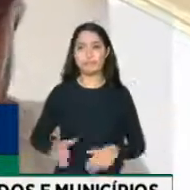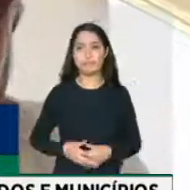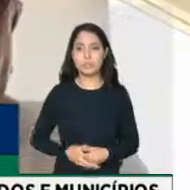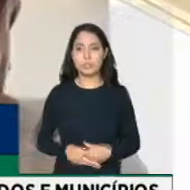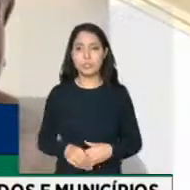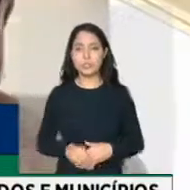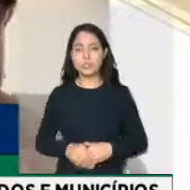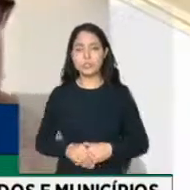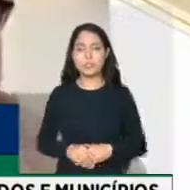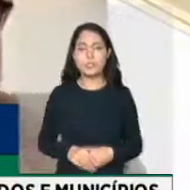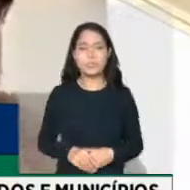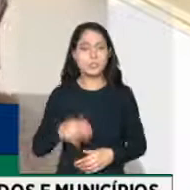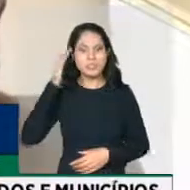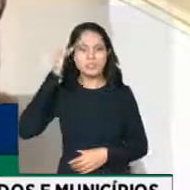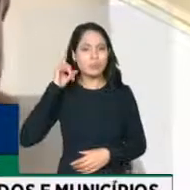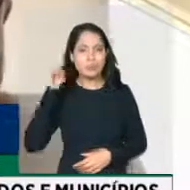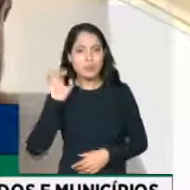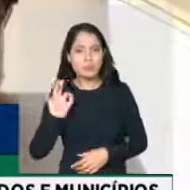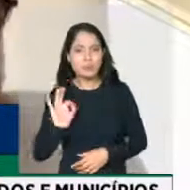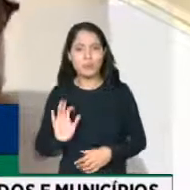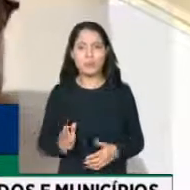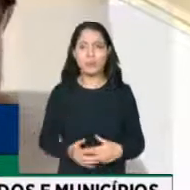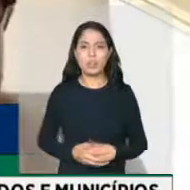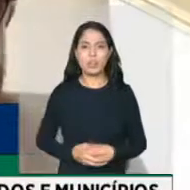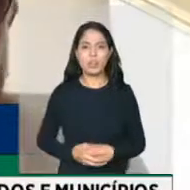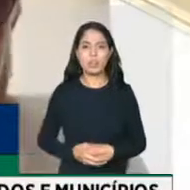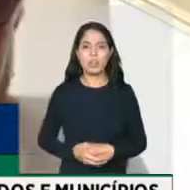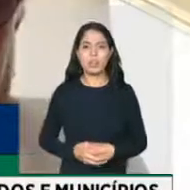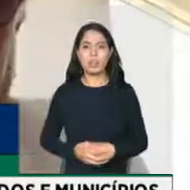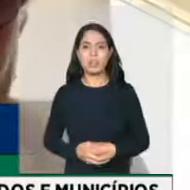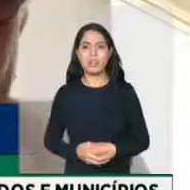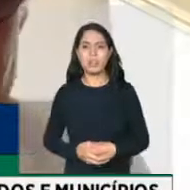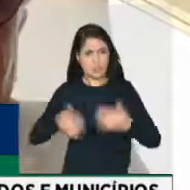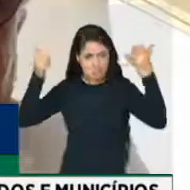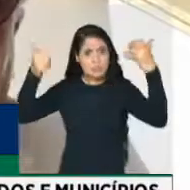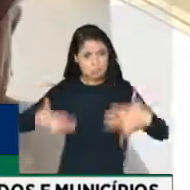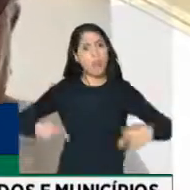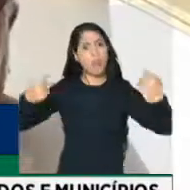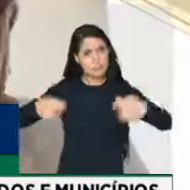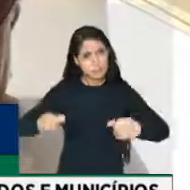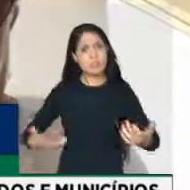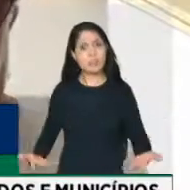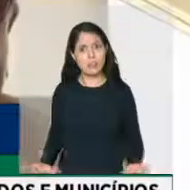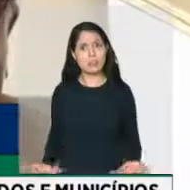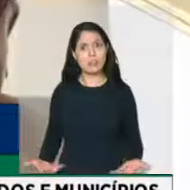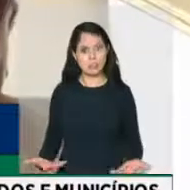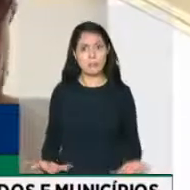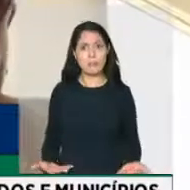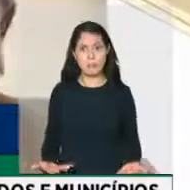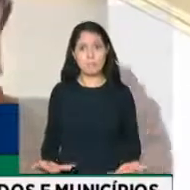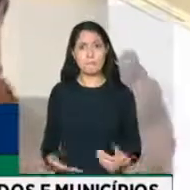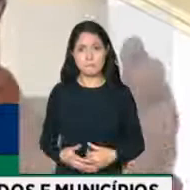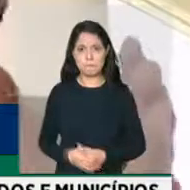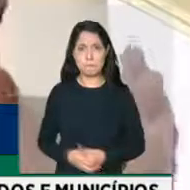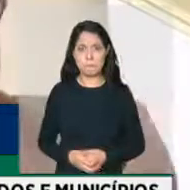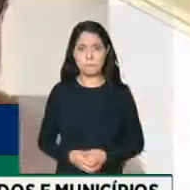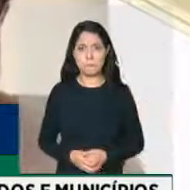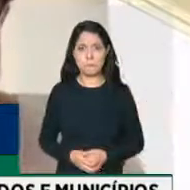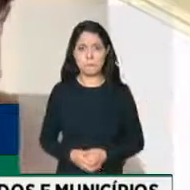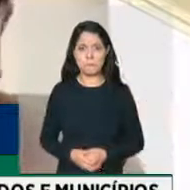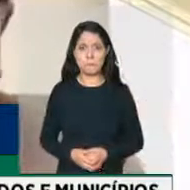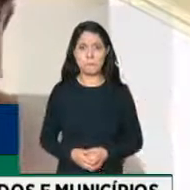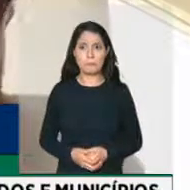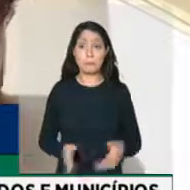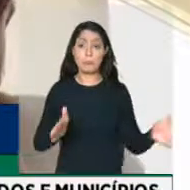oportunidade de dizer e explicar por quê. Acho que o mandato é delegado pelo povo por um período de